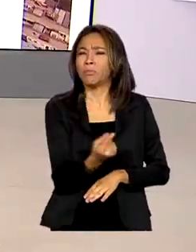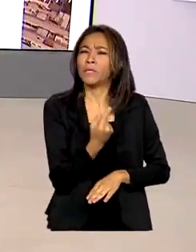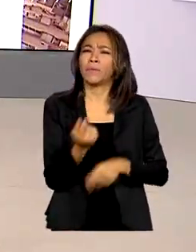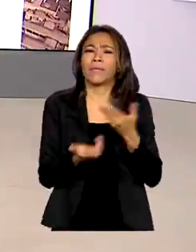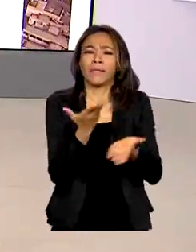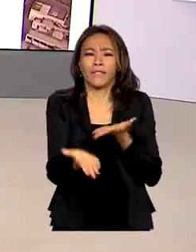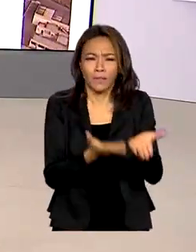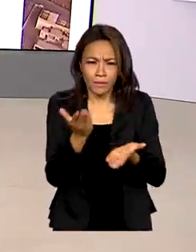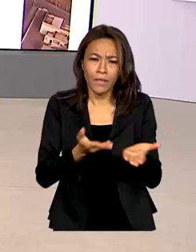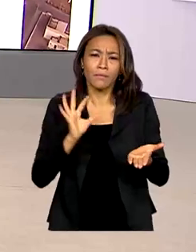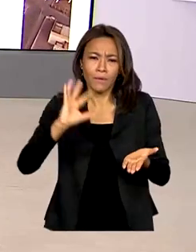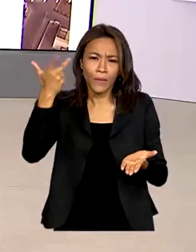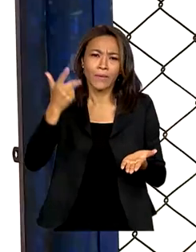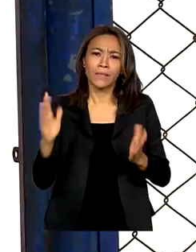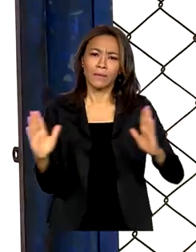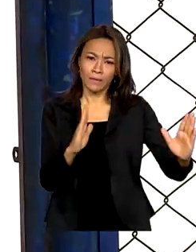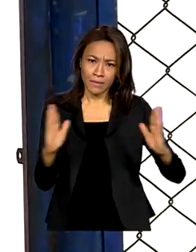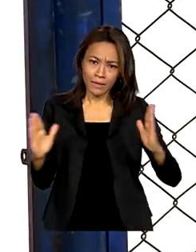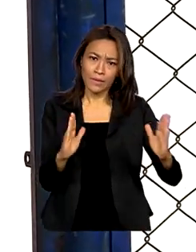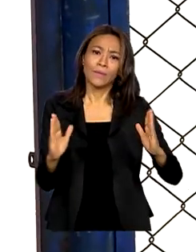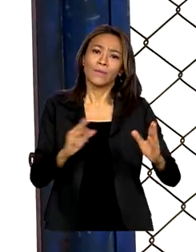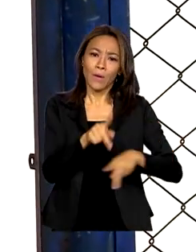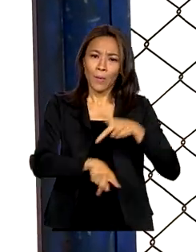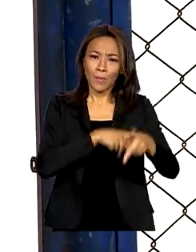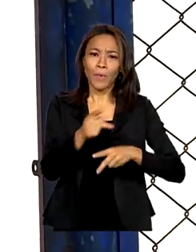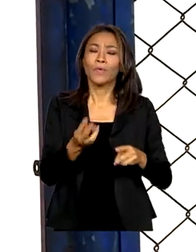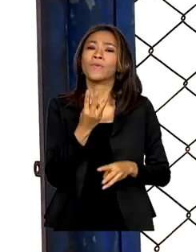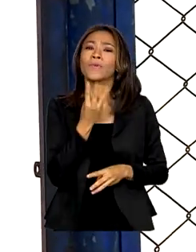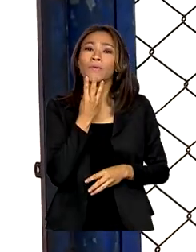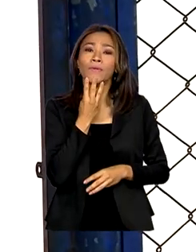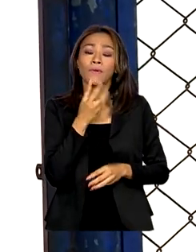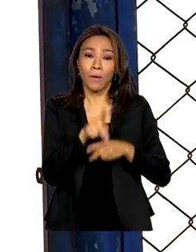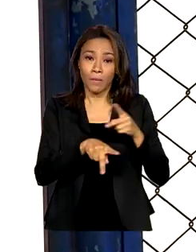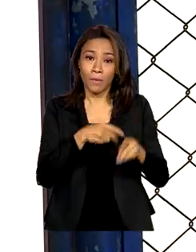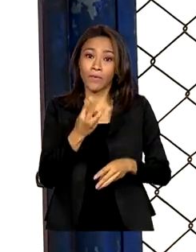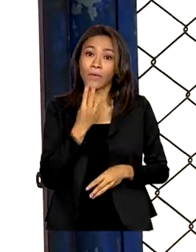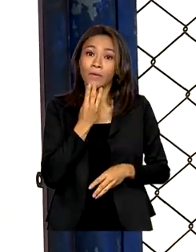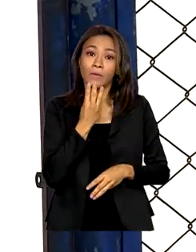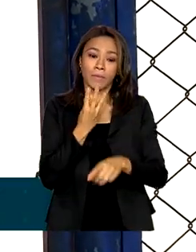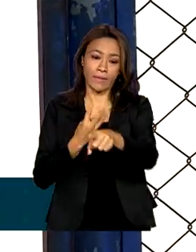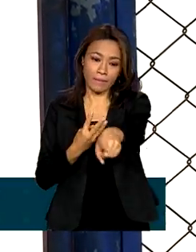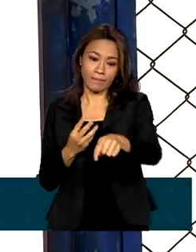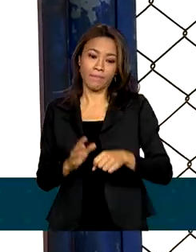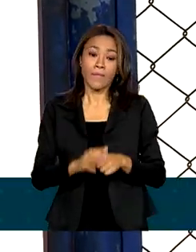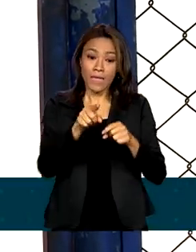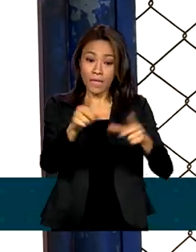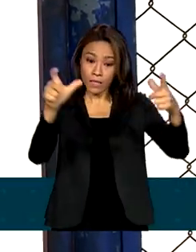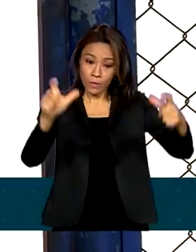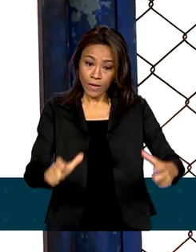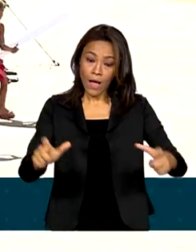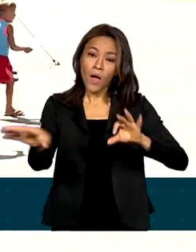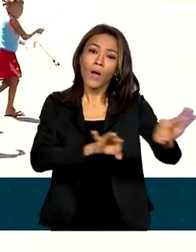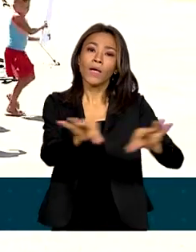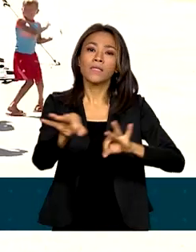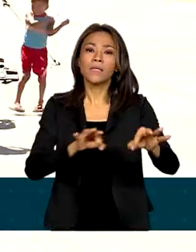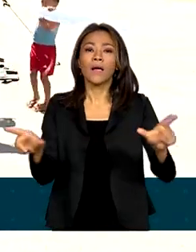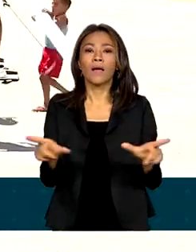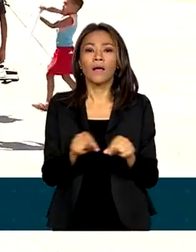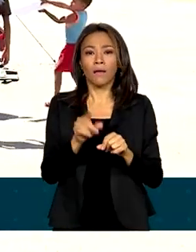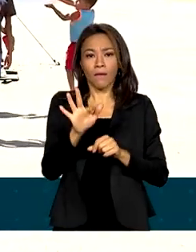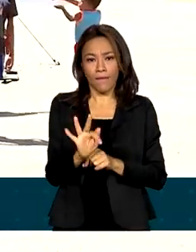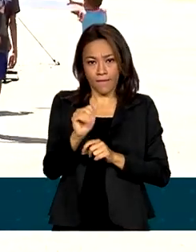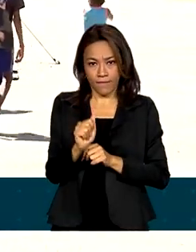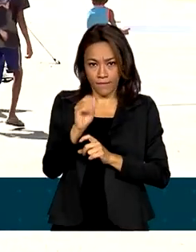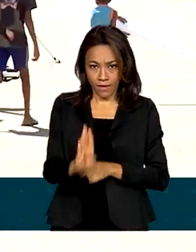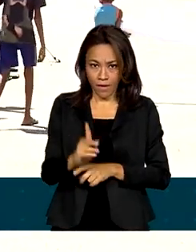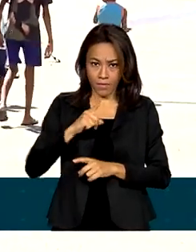realizados nos últimos dias. Na porta do hospital de campanha, montado pela Força Aérea Brasileira, é possível ver